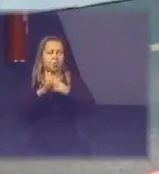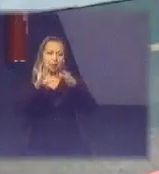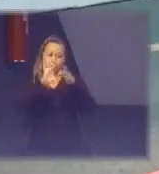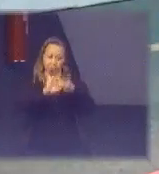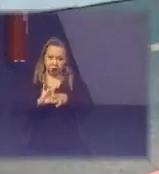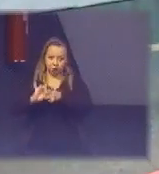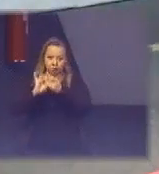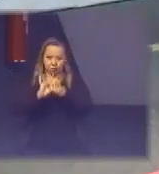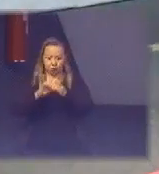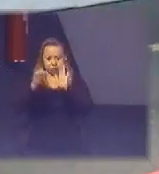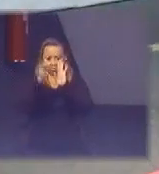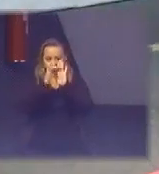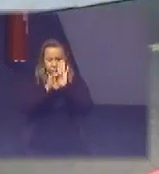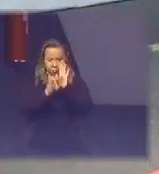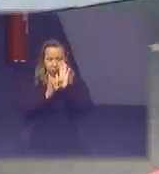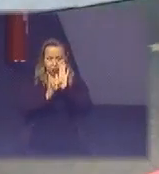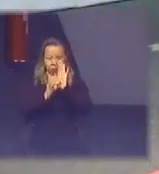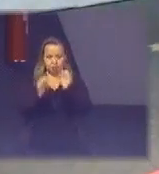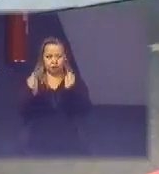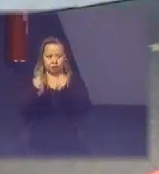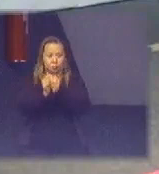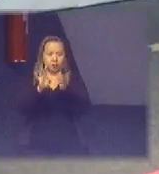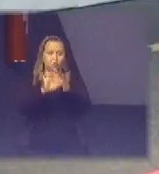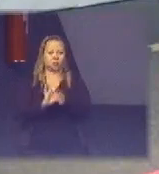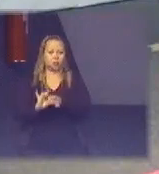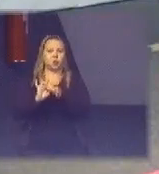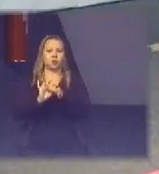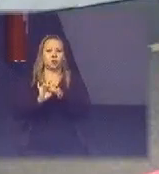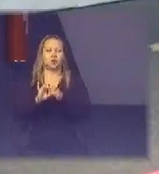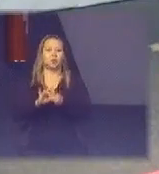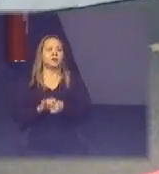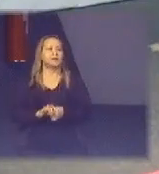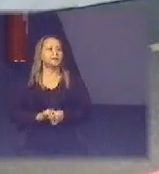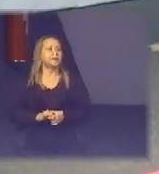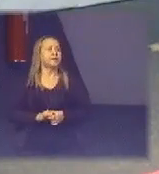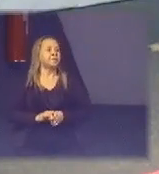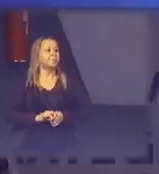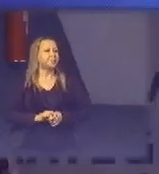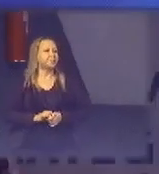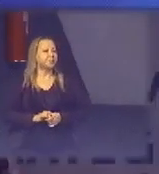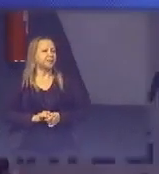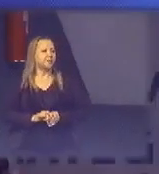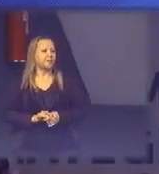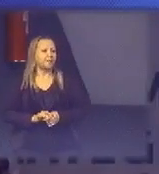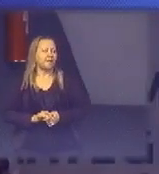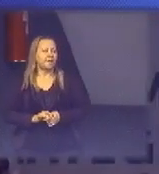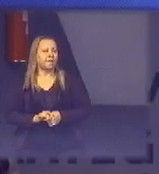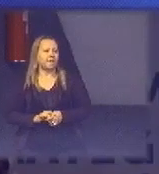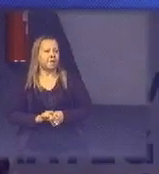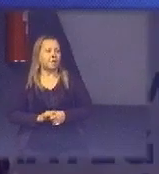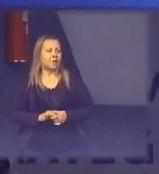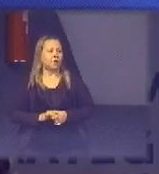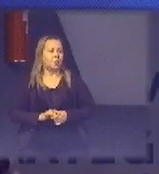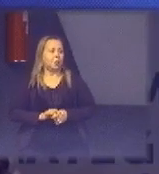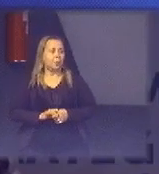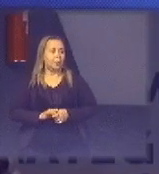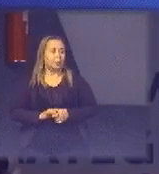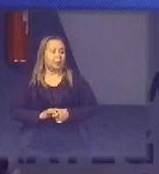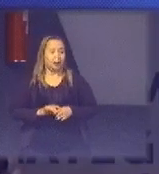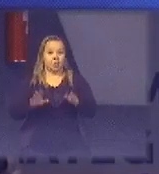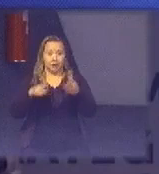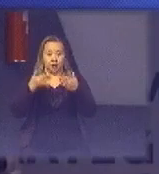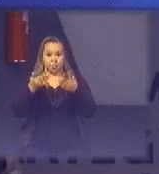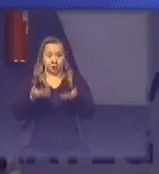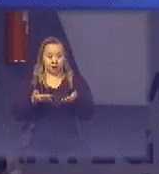com essas informações pode passar mais uma vez mais uma vez mais uma vez pode passar então